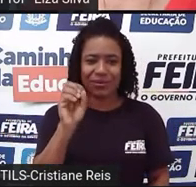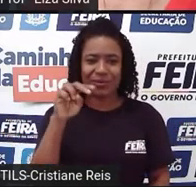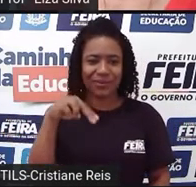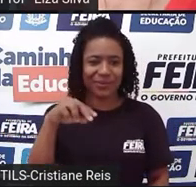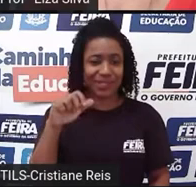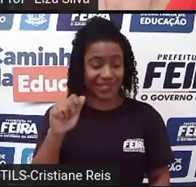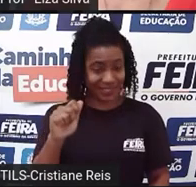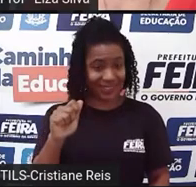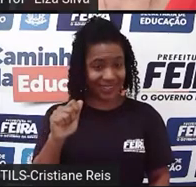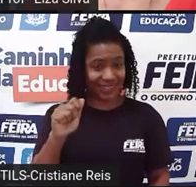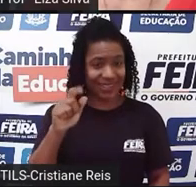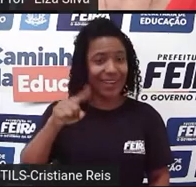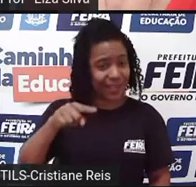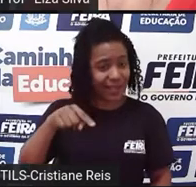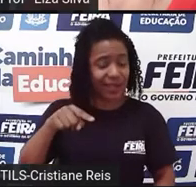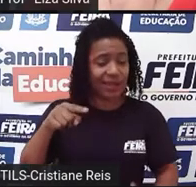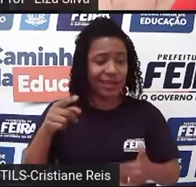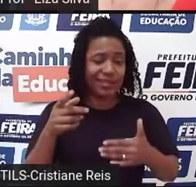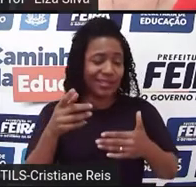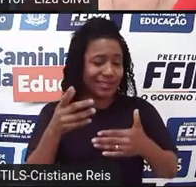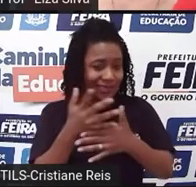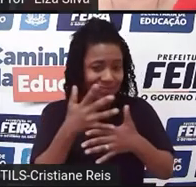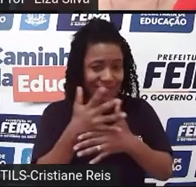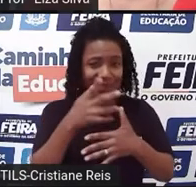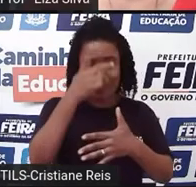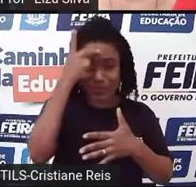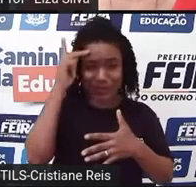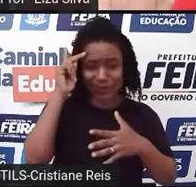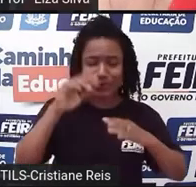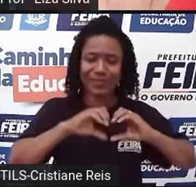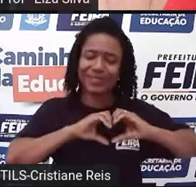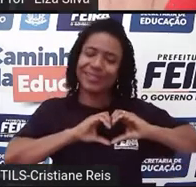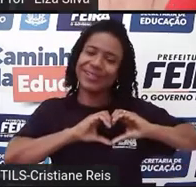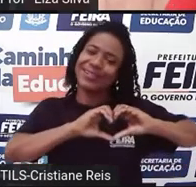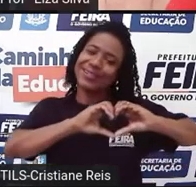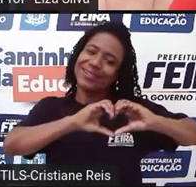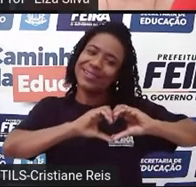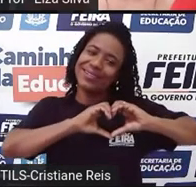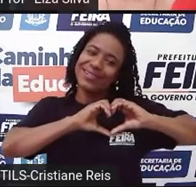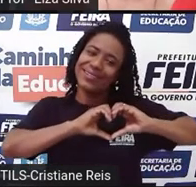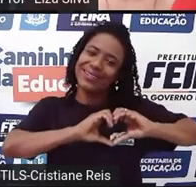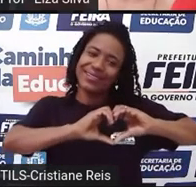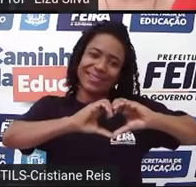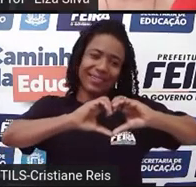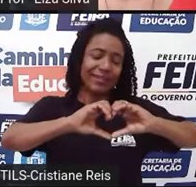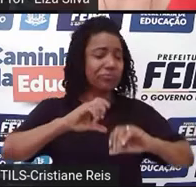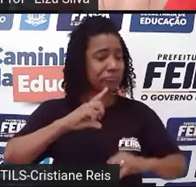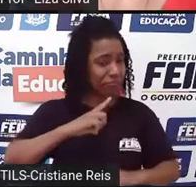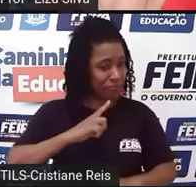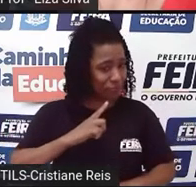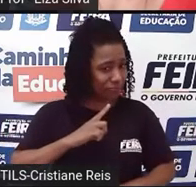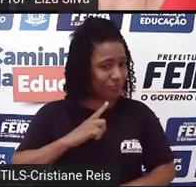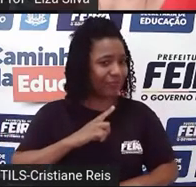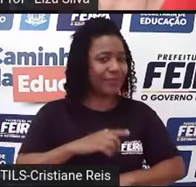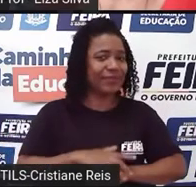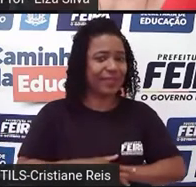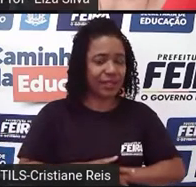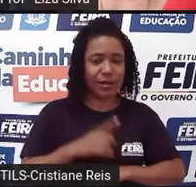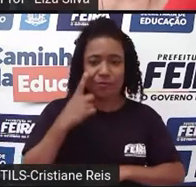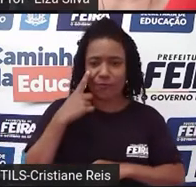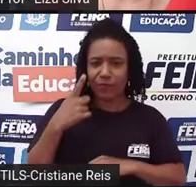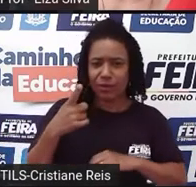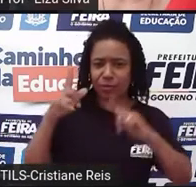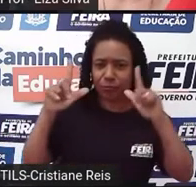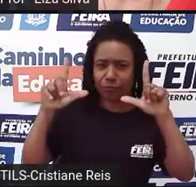Observem que eu trago para vocês um cartão postal dessa cidade. E nesse cartão postal a gente pode conhecer